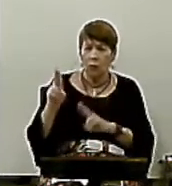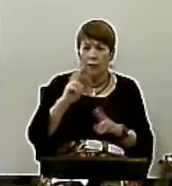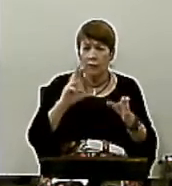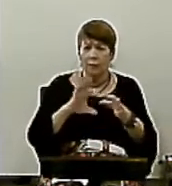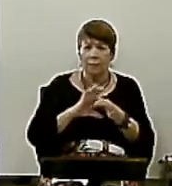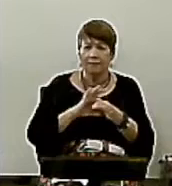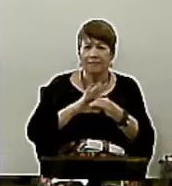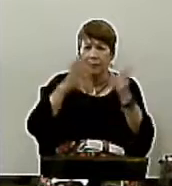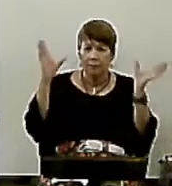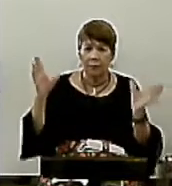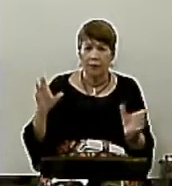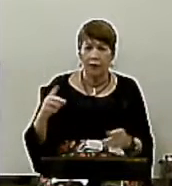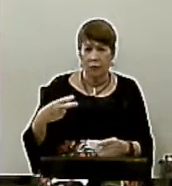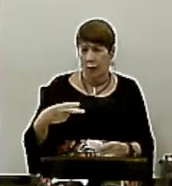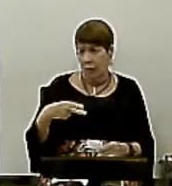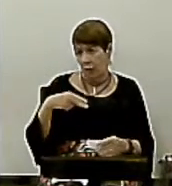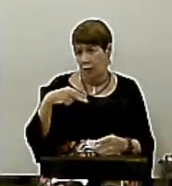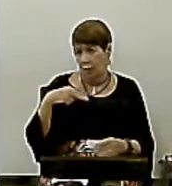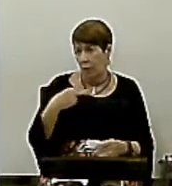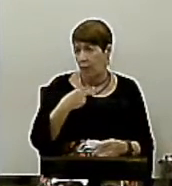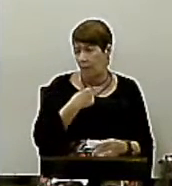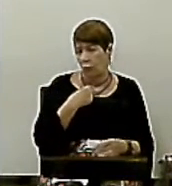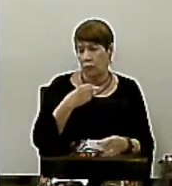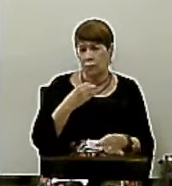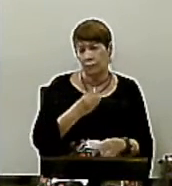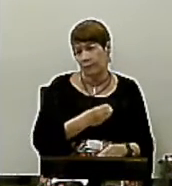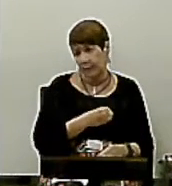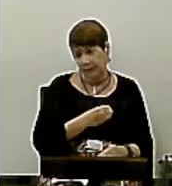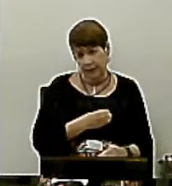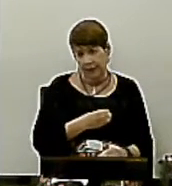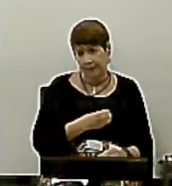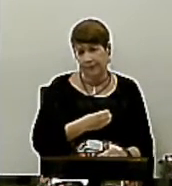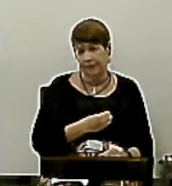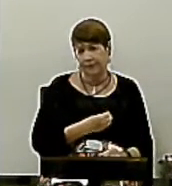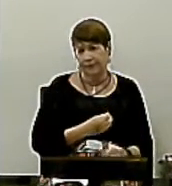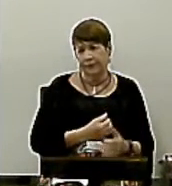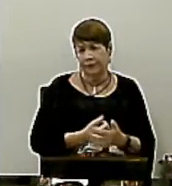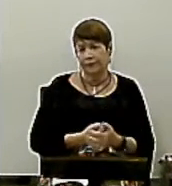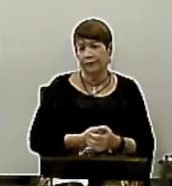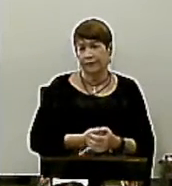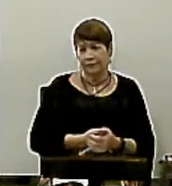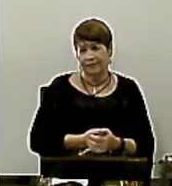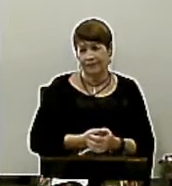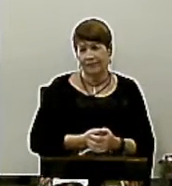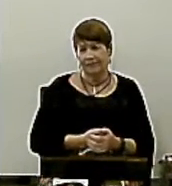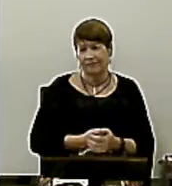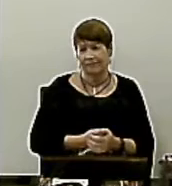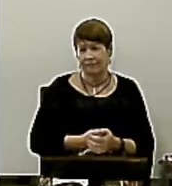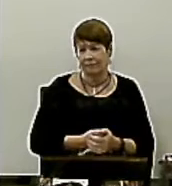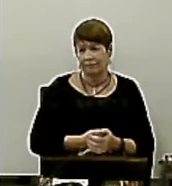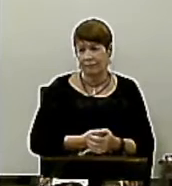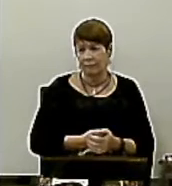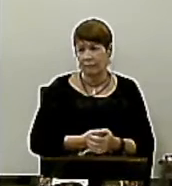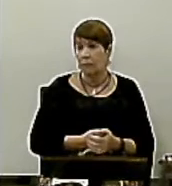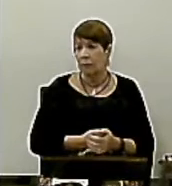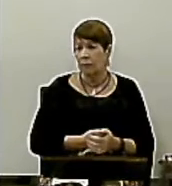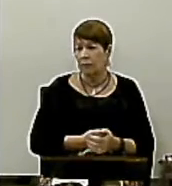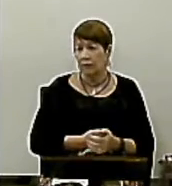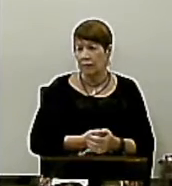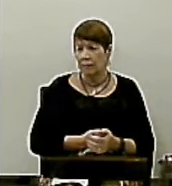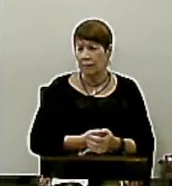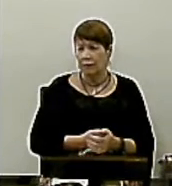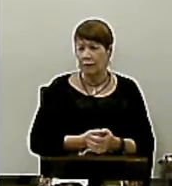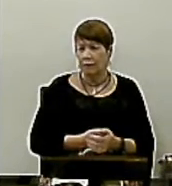dar ocasião à prática de novos pecados na sua vida Paulo diz em primeiro lugar Que nós somos